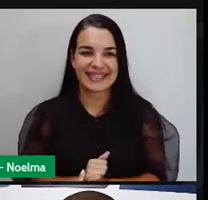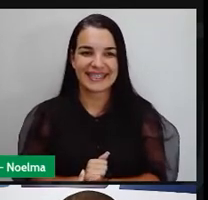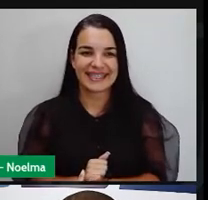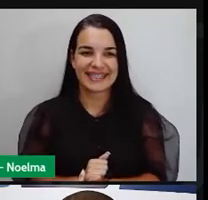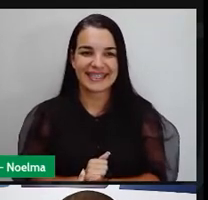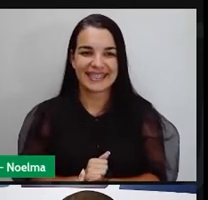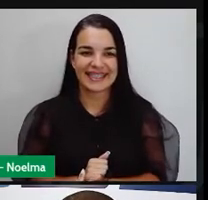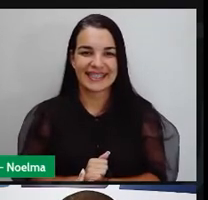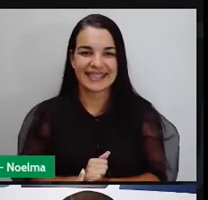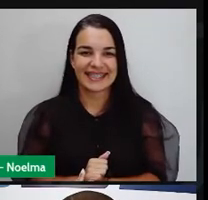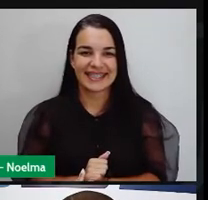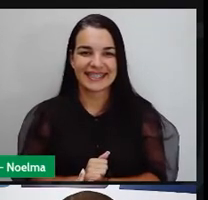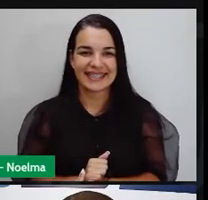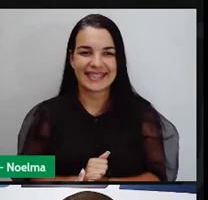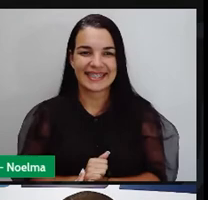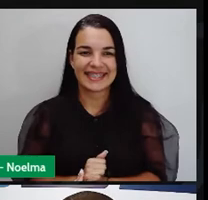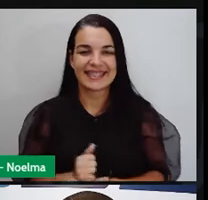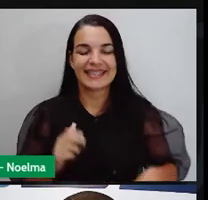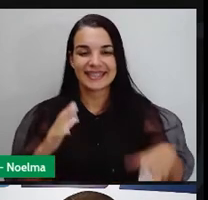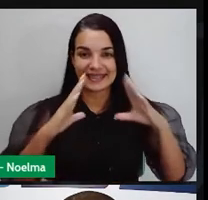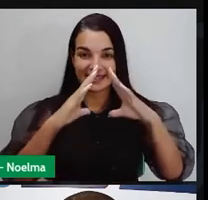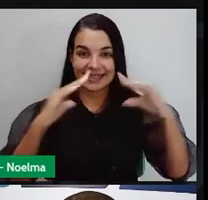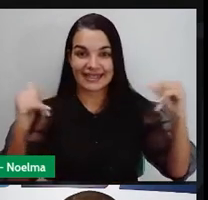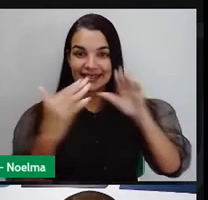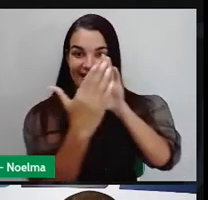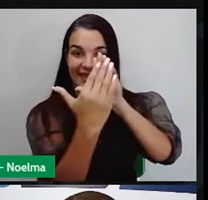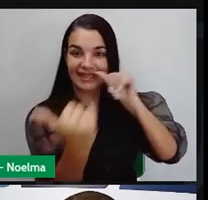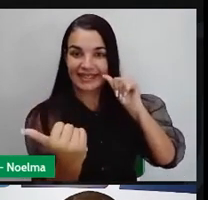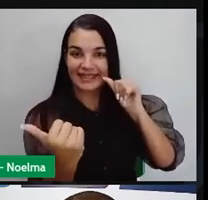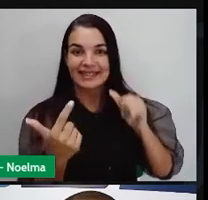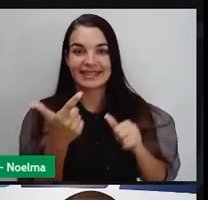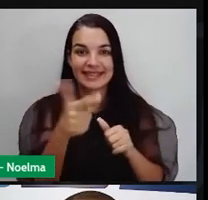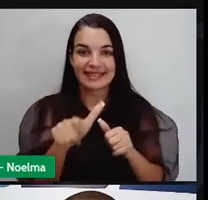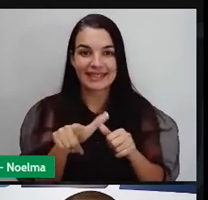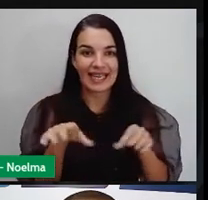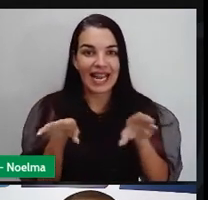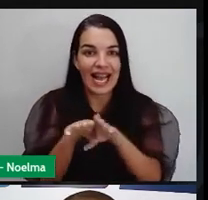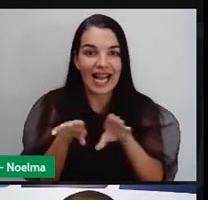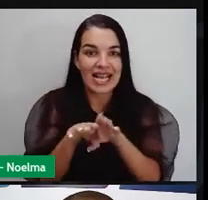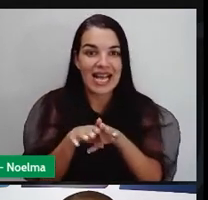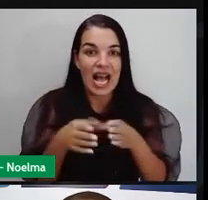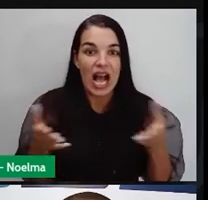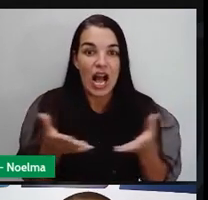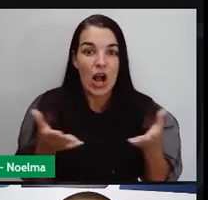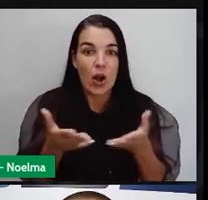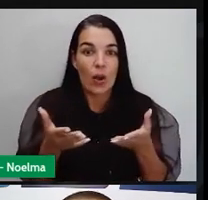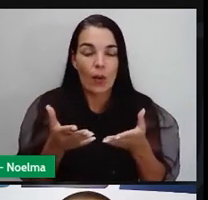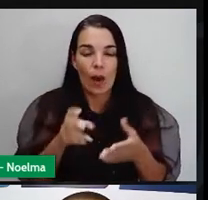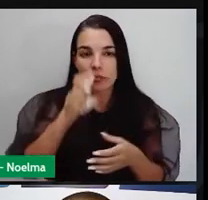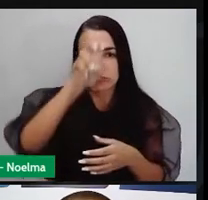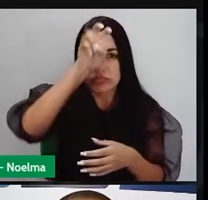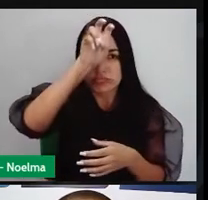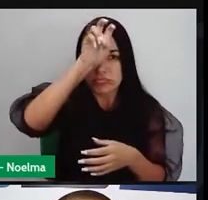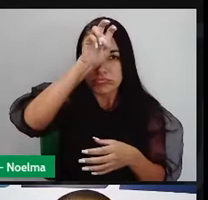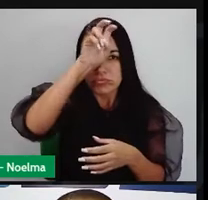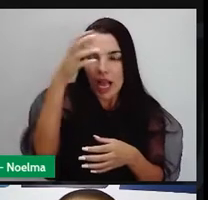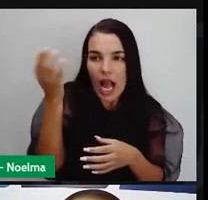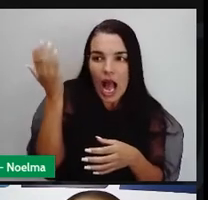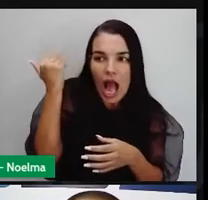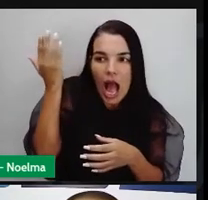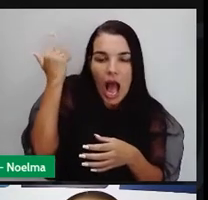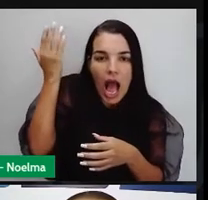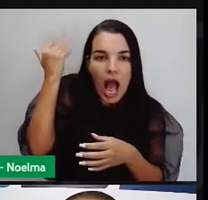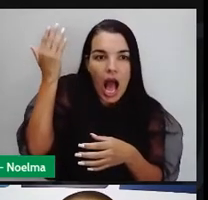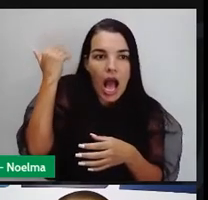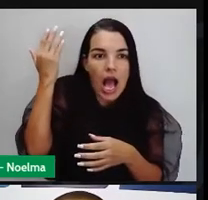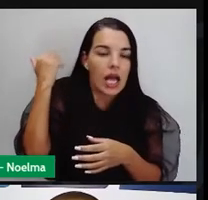Sai as pirâmides de novo. E o Egito Antigo. A civilização... Como